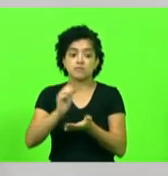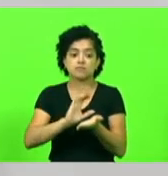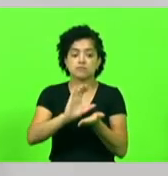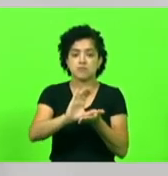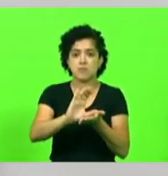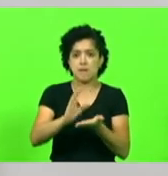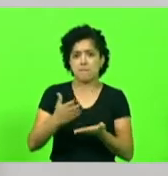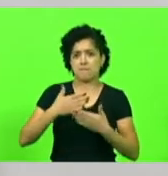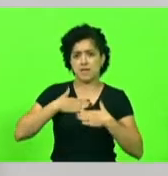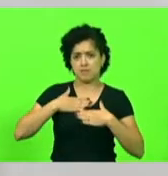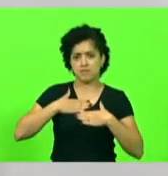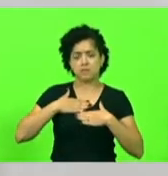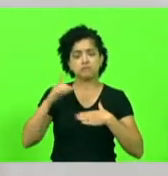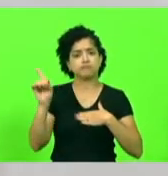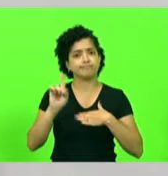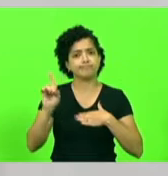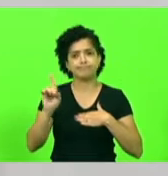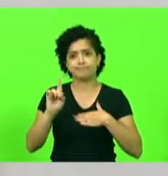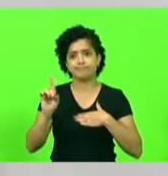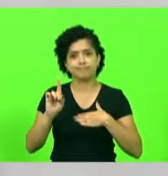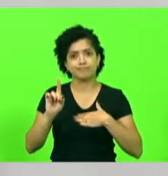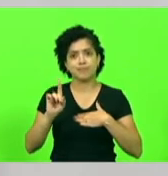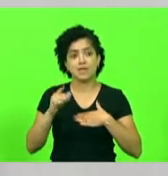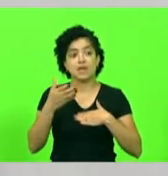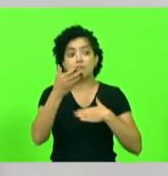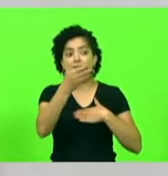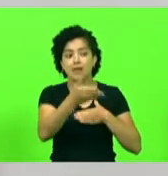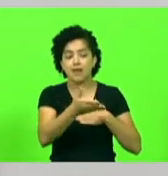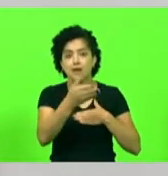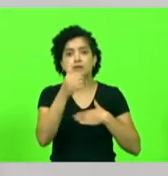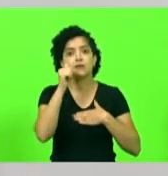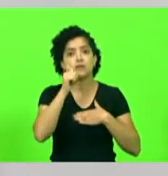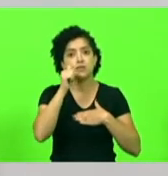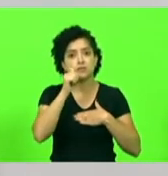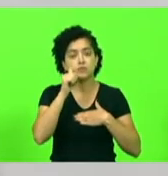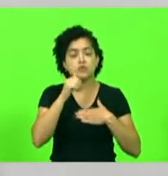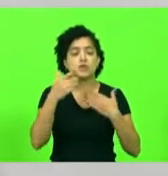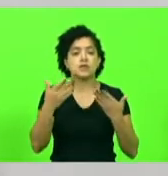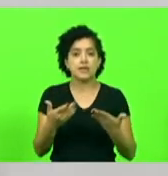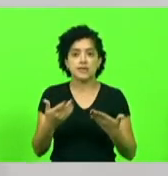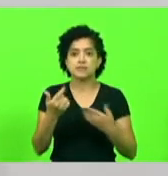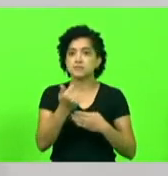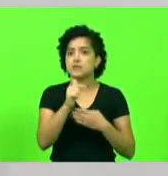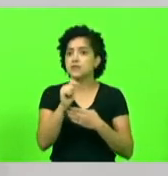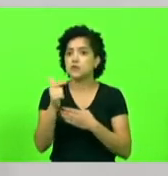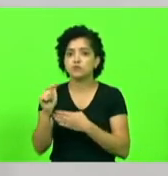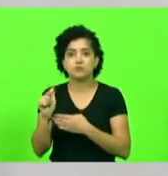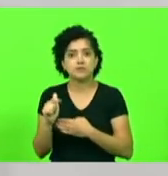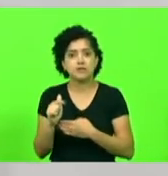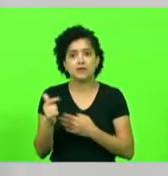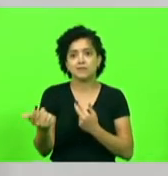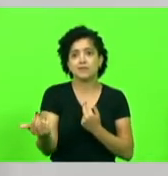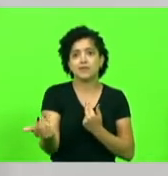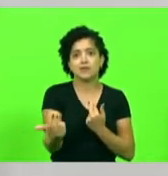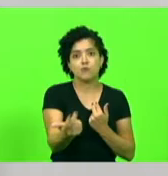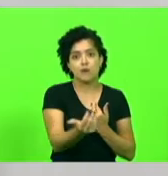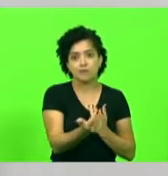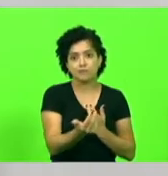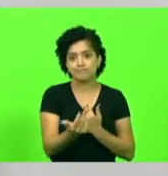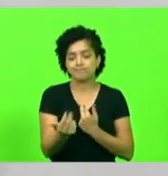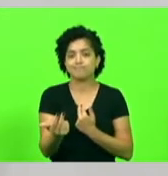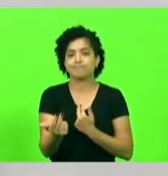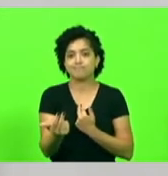mim, não é para a deputada Dirce, é para chegar naquelas mulheres que não têm a mesma condição que nós temos